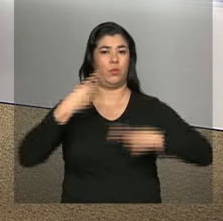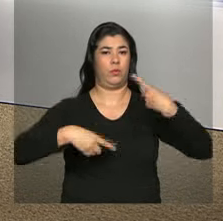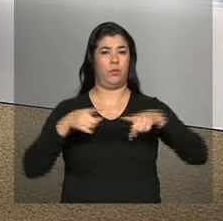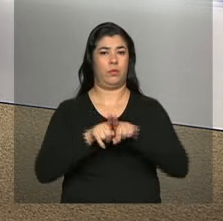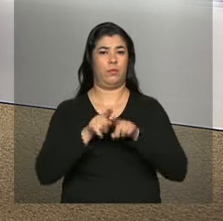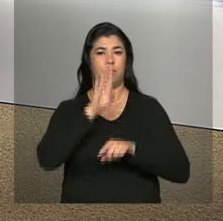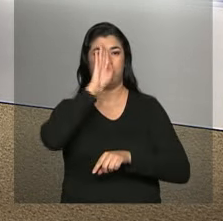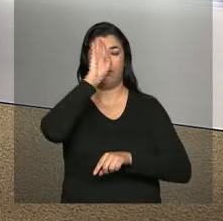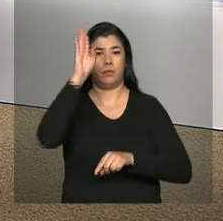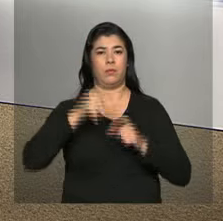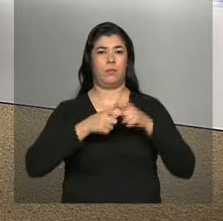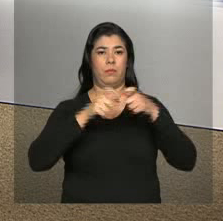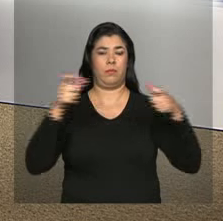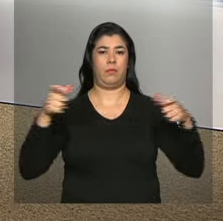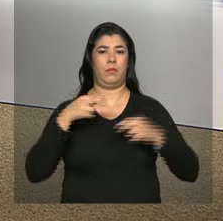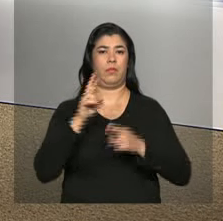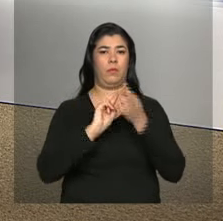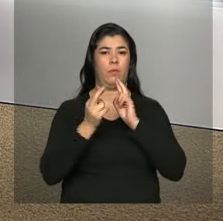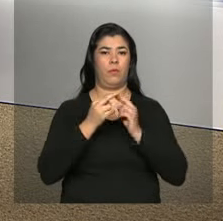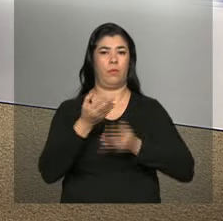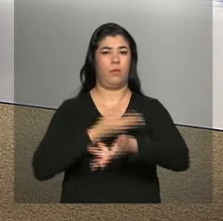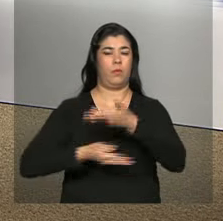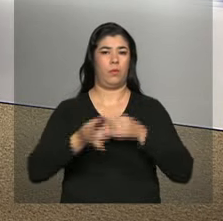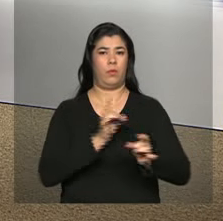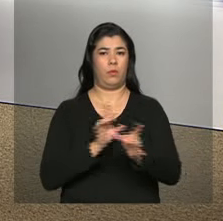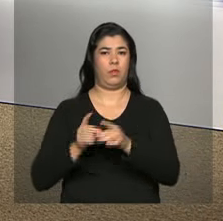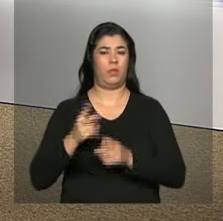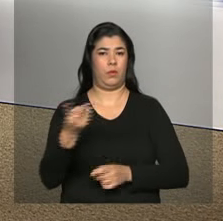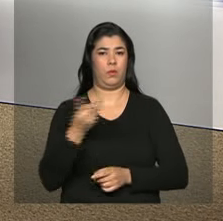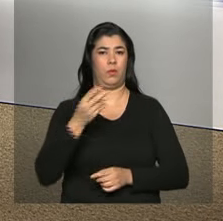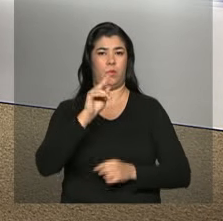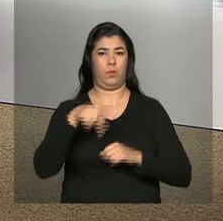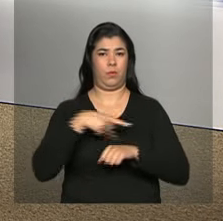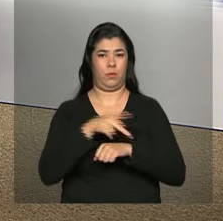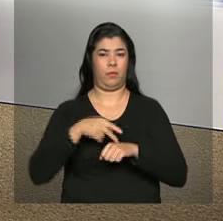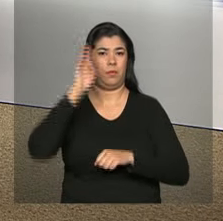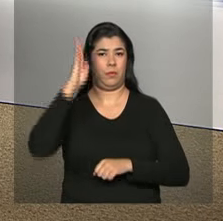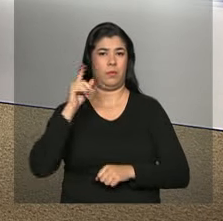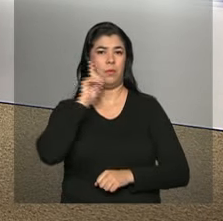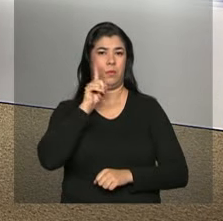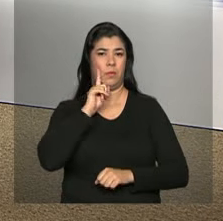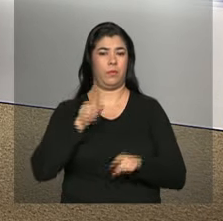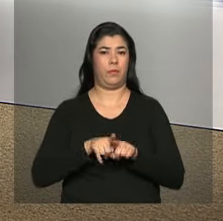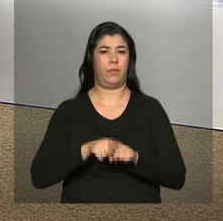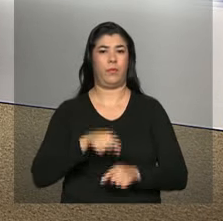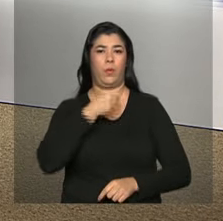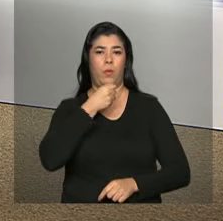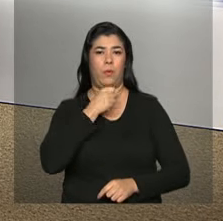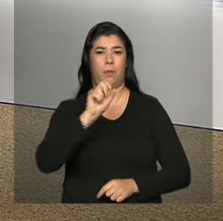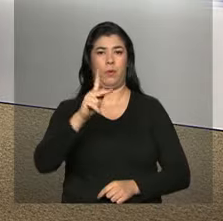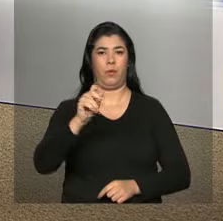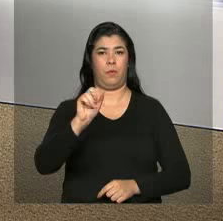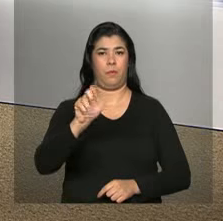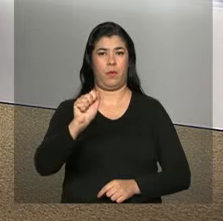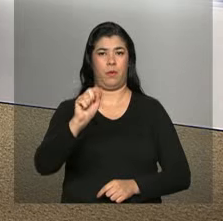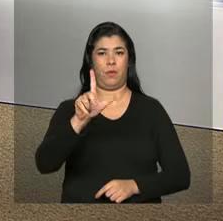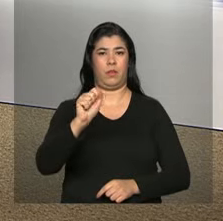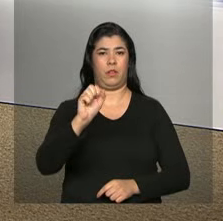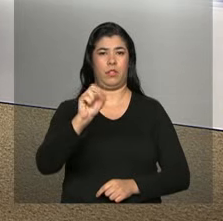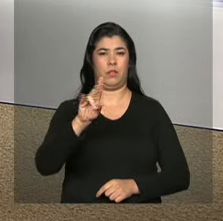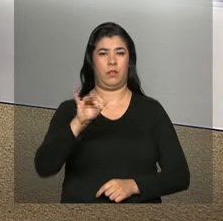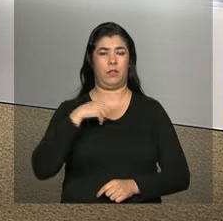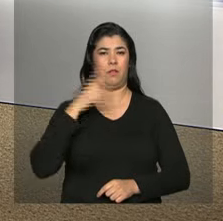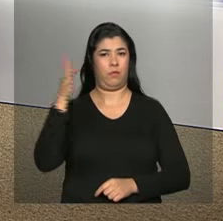político e principalmente a ampliação das relações comerciais entre Brasil e Estados Unidos. O repórter Paulo La